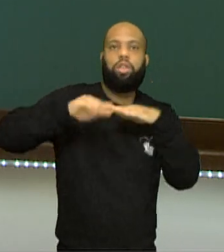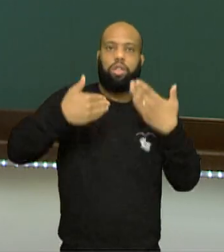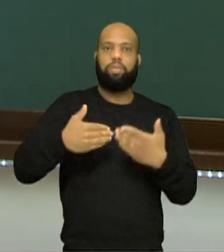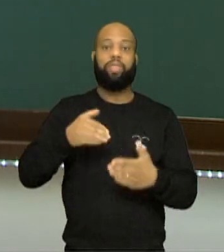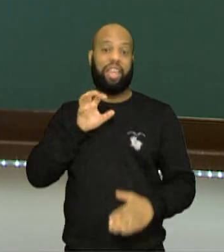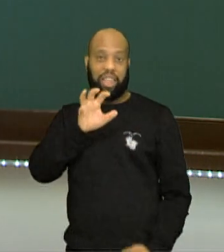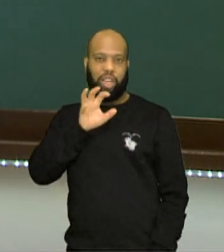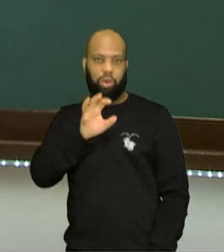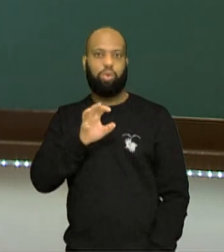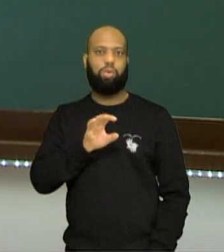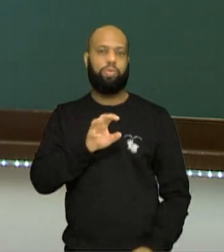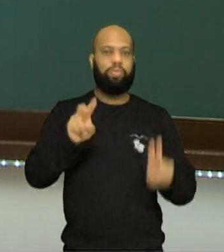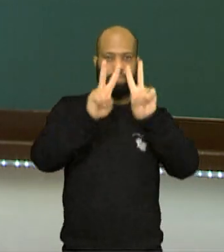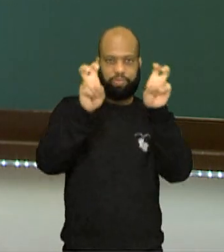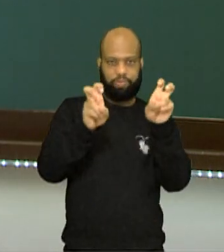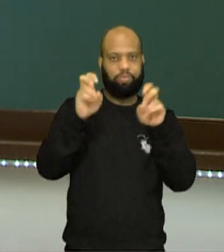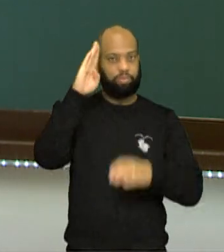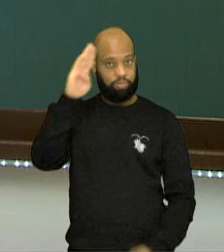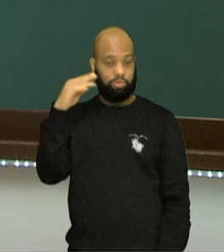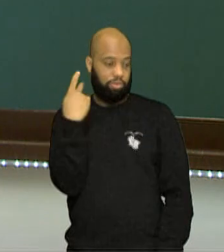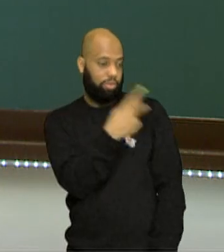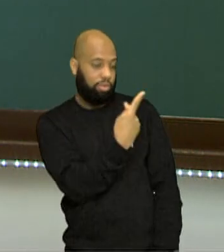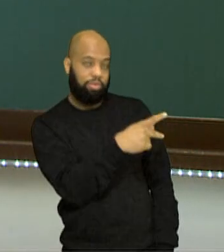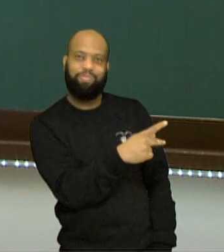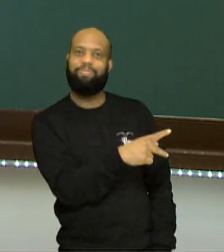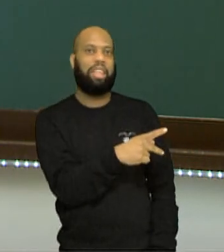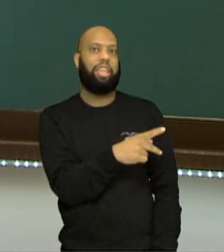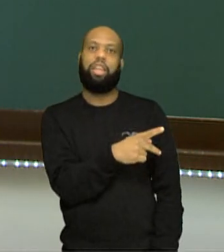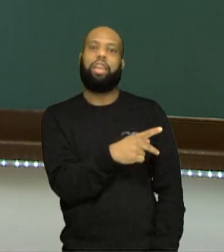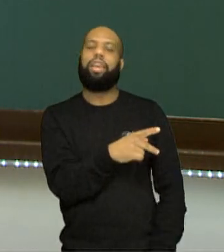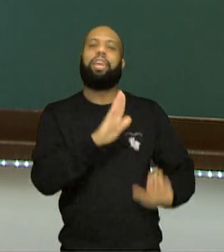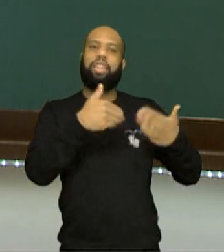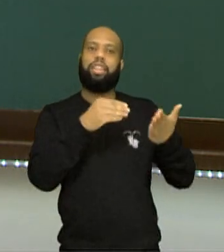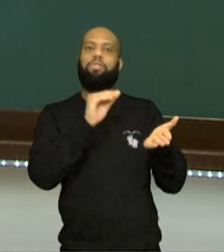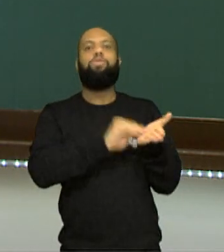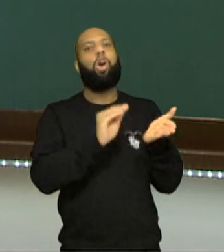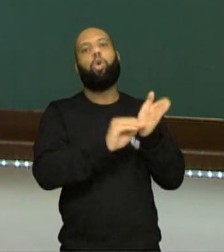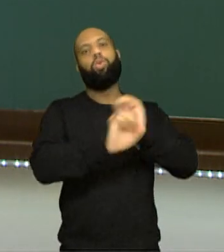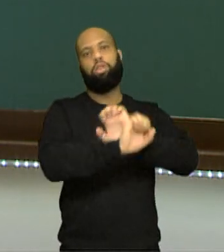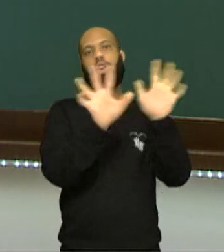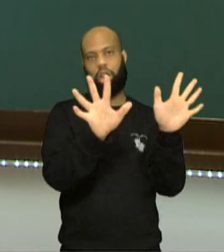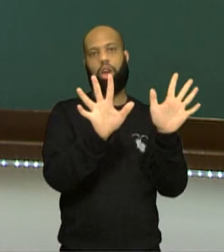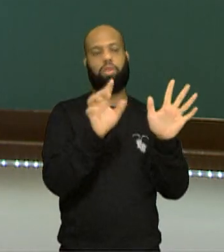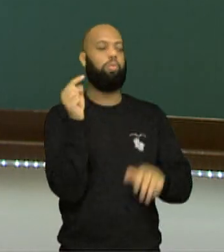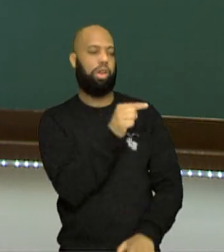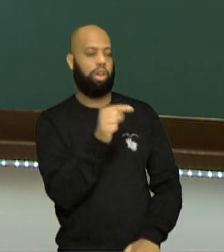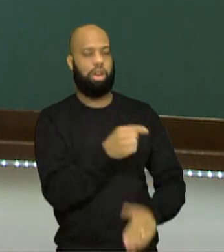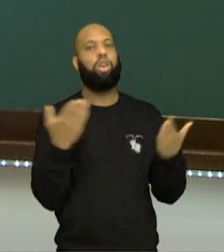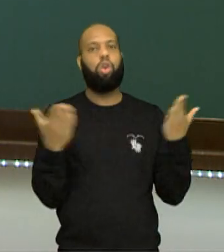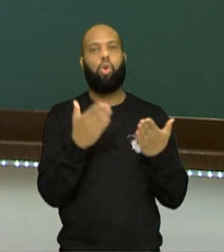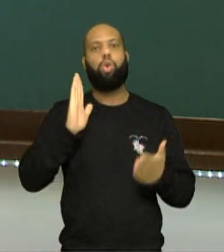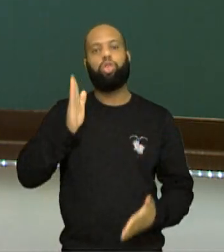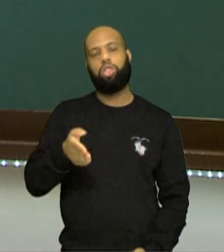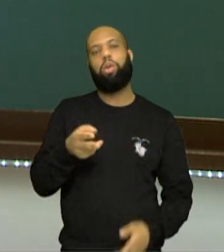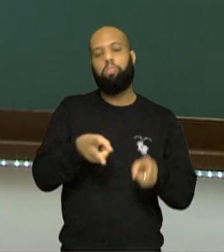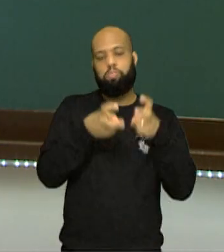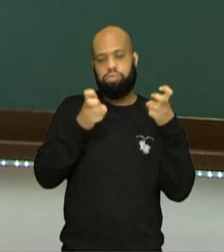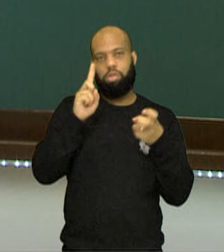ponto, né? Principal aí da obra do Lamarck não ficou totalmente esclarecido e hoje é